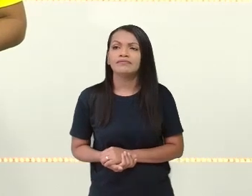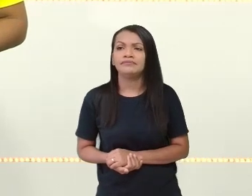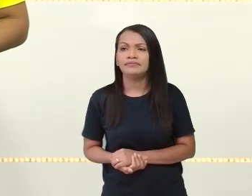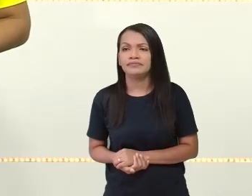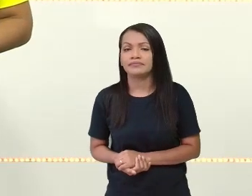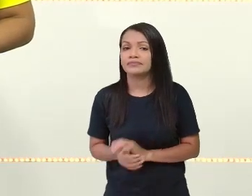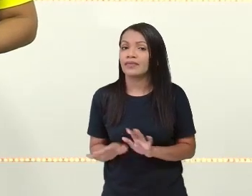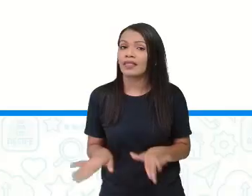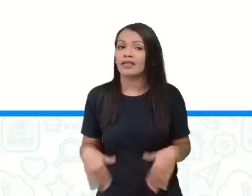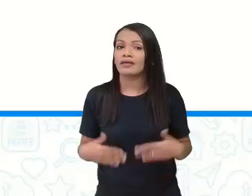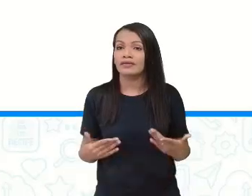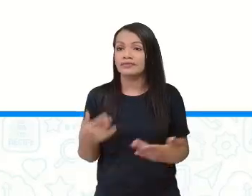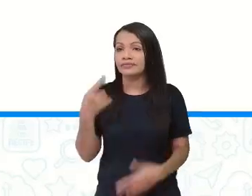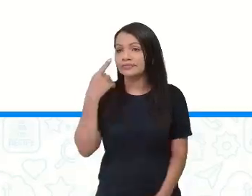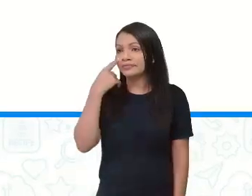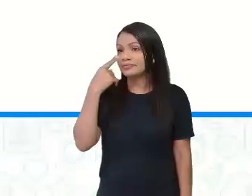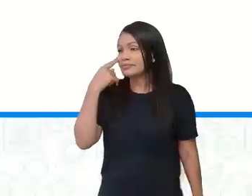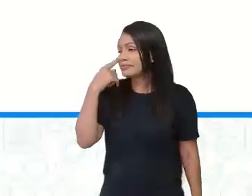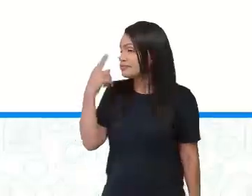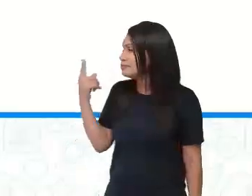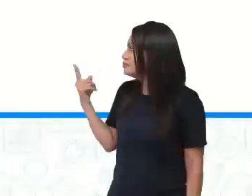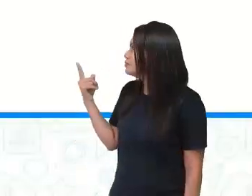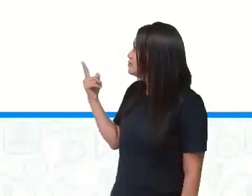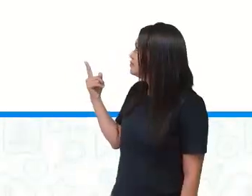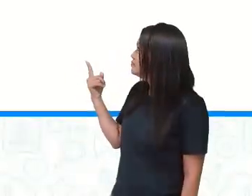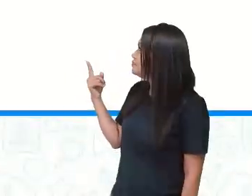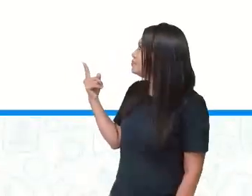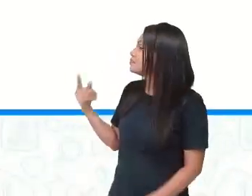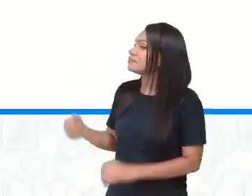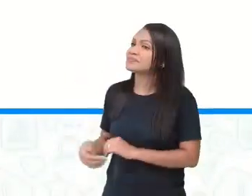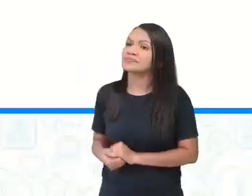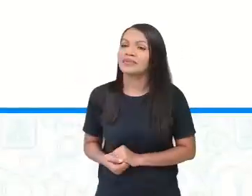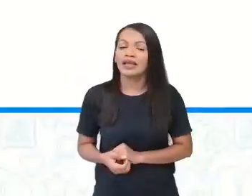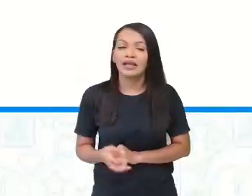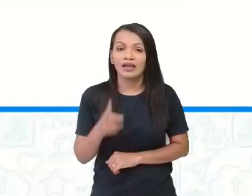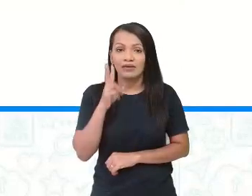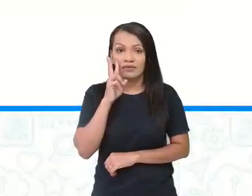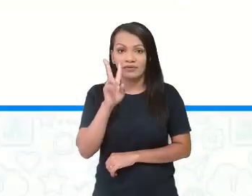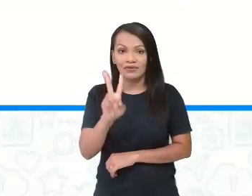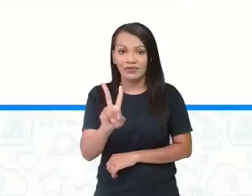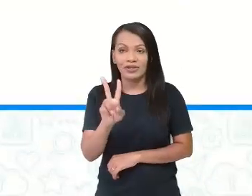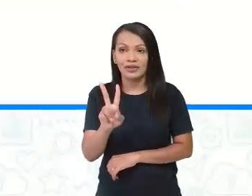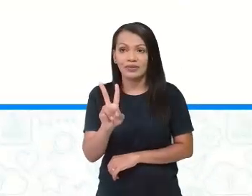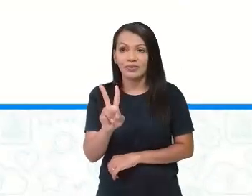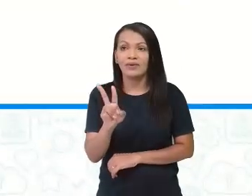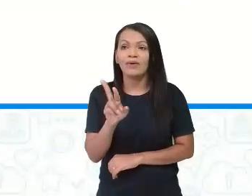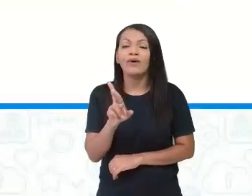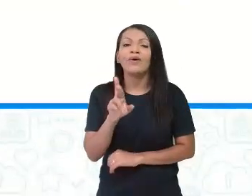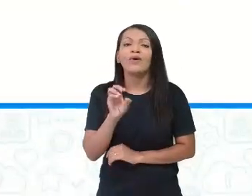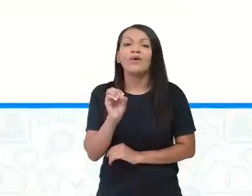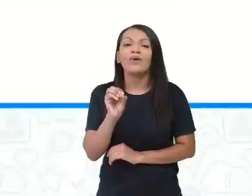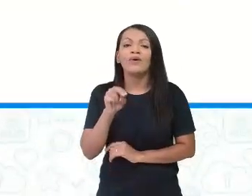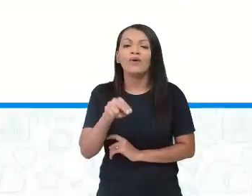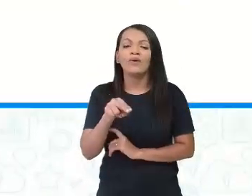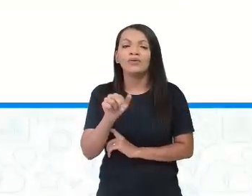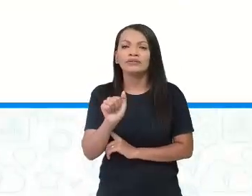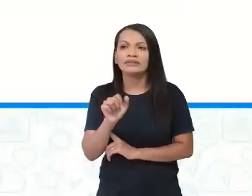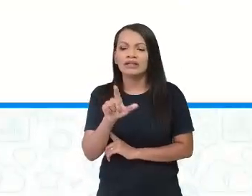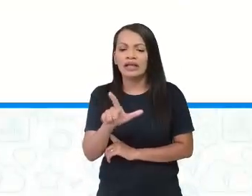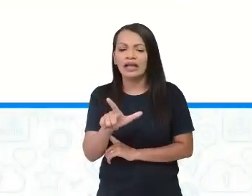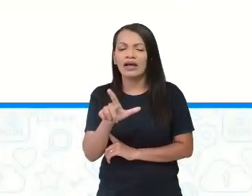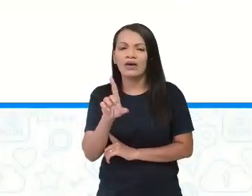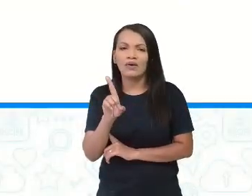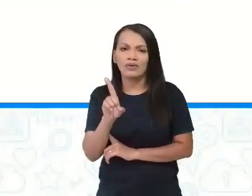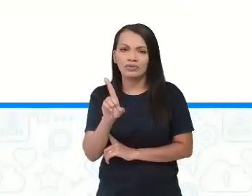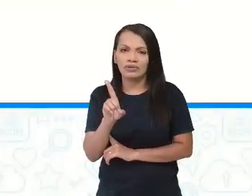Então, olha, agora eu vou abrir a telona aí. E vocês vão estar vendo, Ronald aí, da escola,